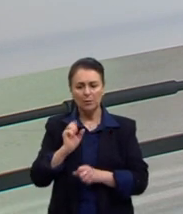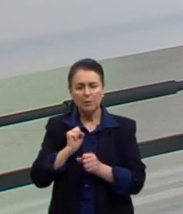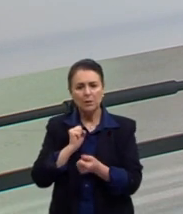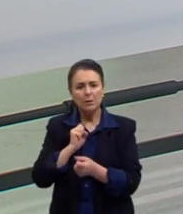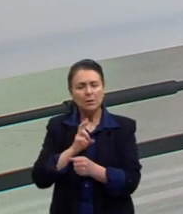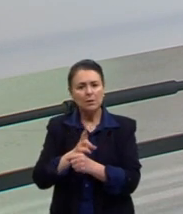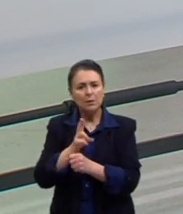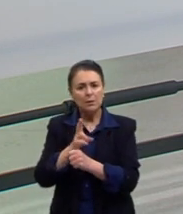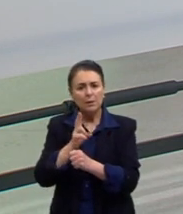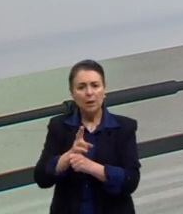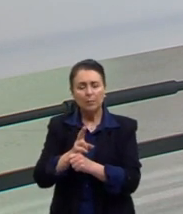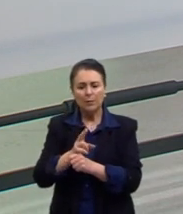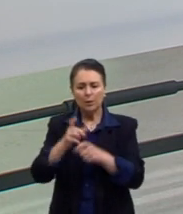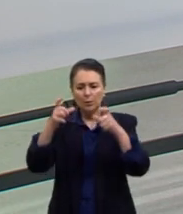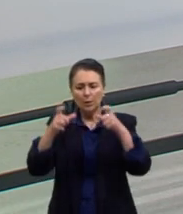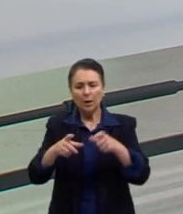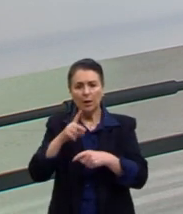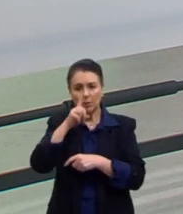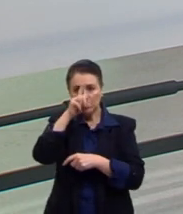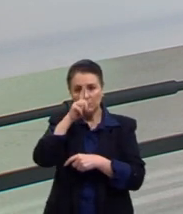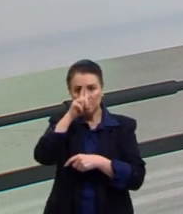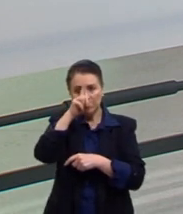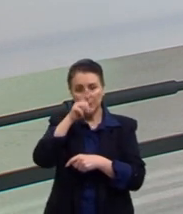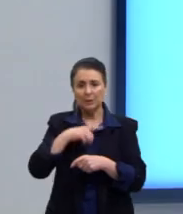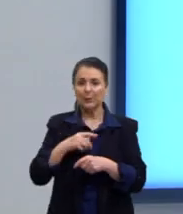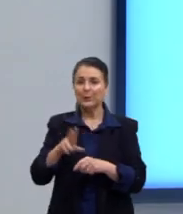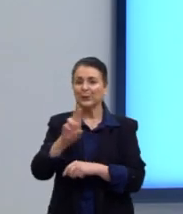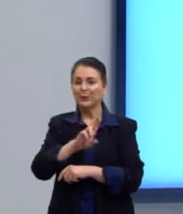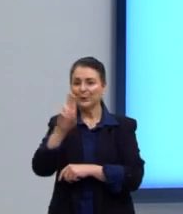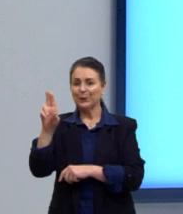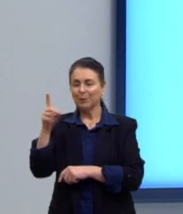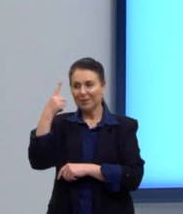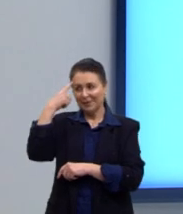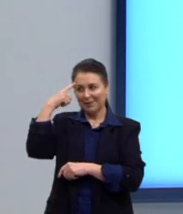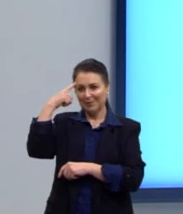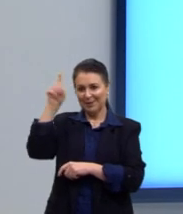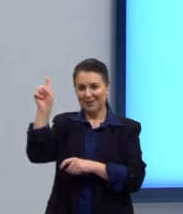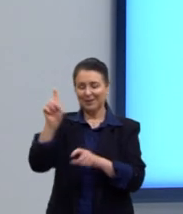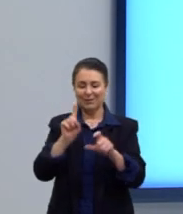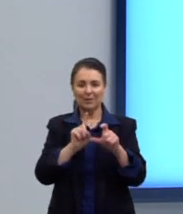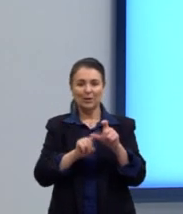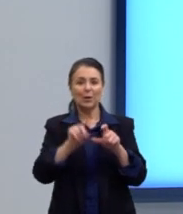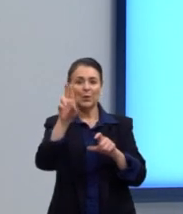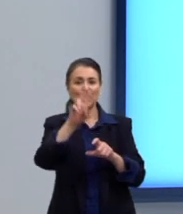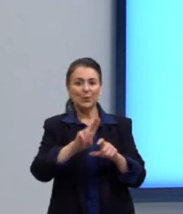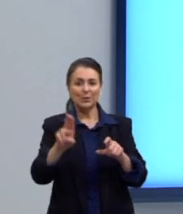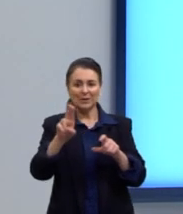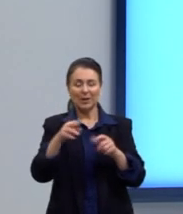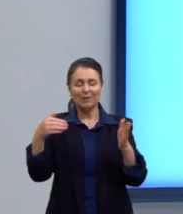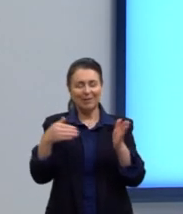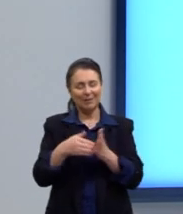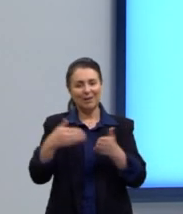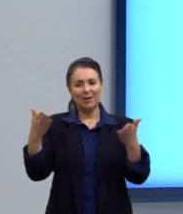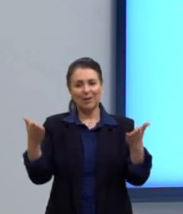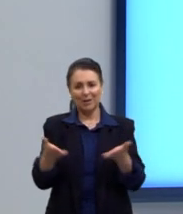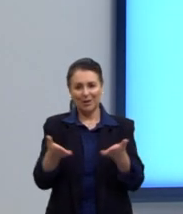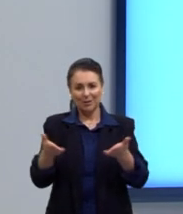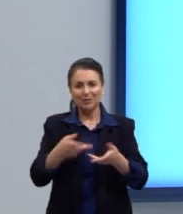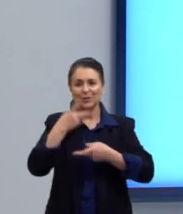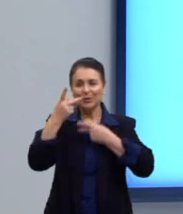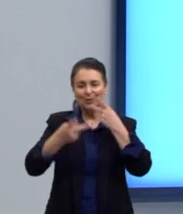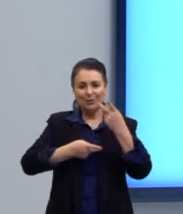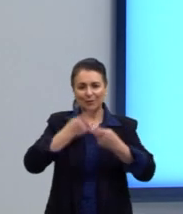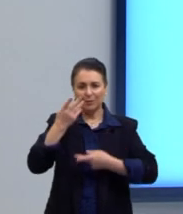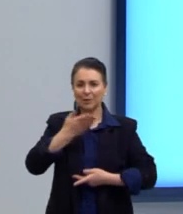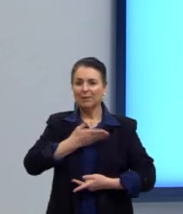embaraçosas. Seu nome acabou sendo a inspiração para a expressão usada até hoje de quando falamos